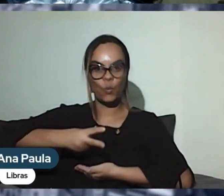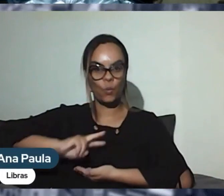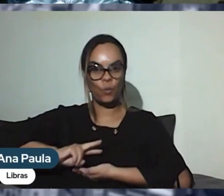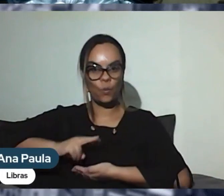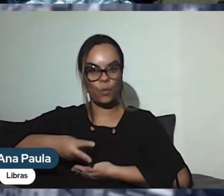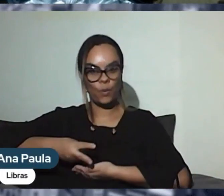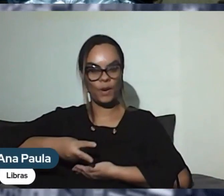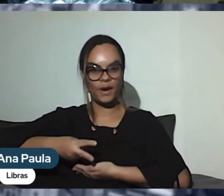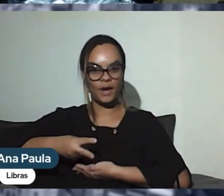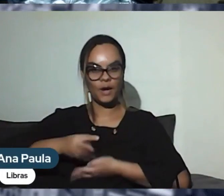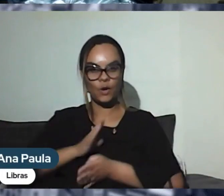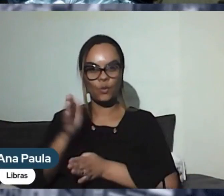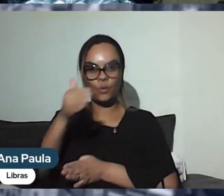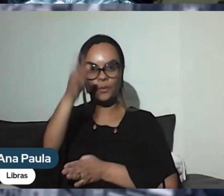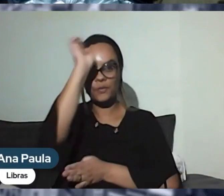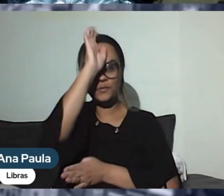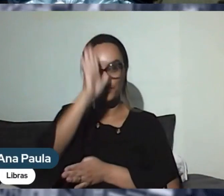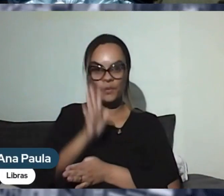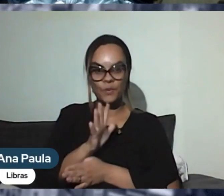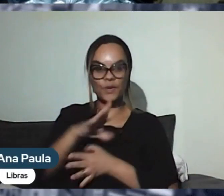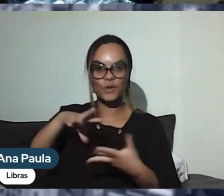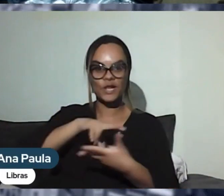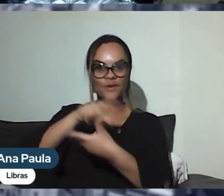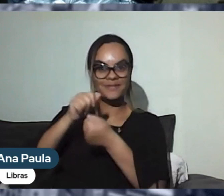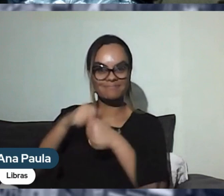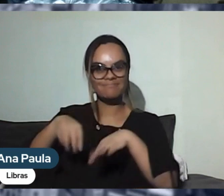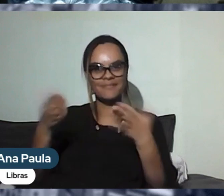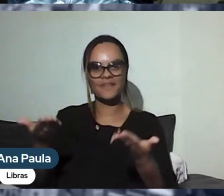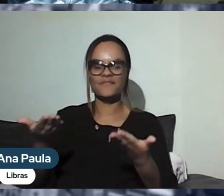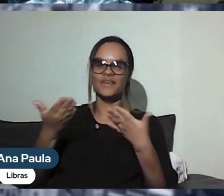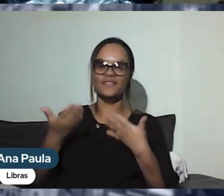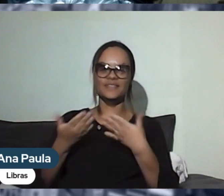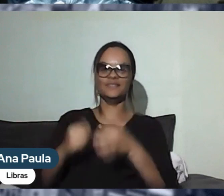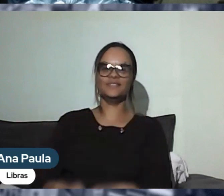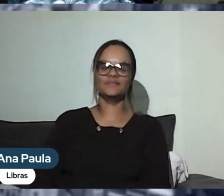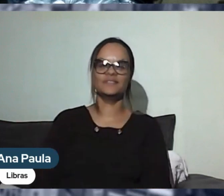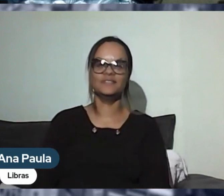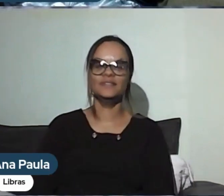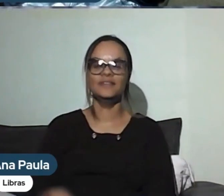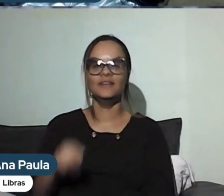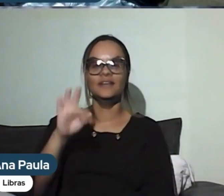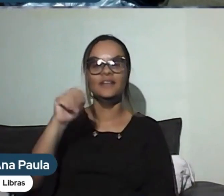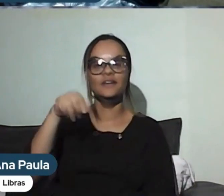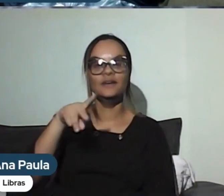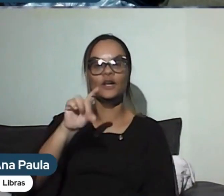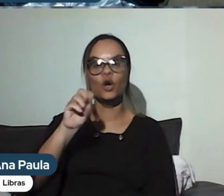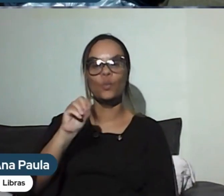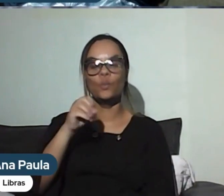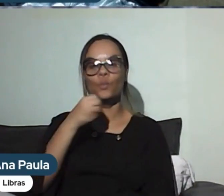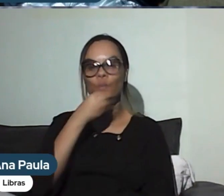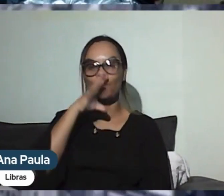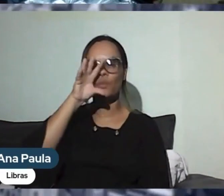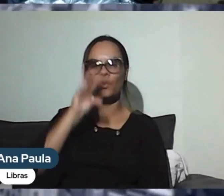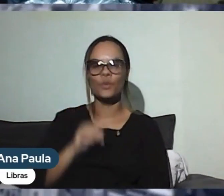percorre todo o Brasil e o mundo. Sejam todos muito bem-vindos. Fernando, boa noite, seja